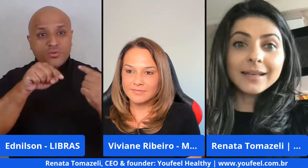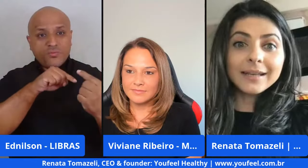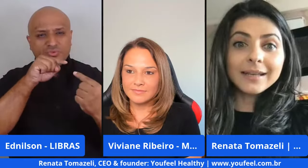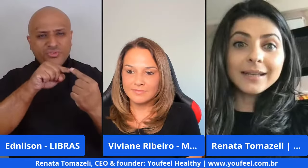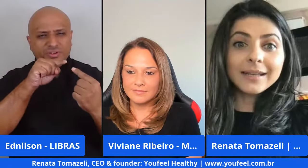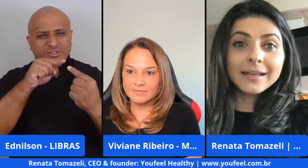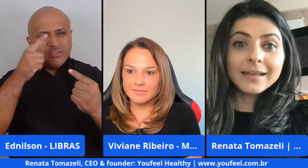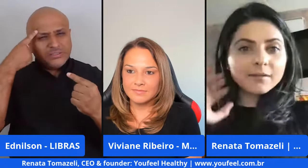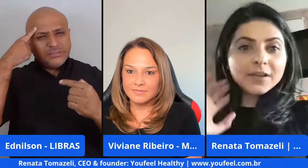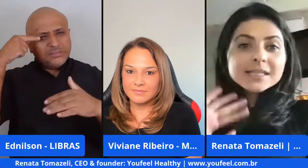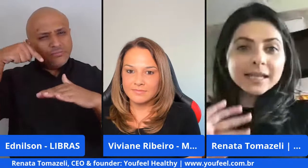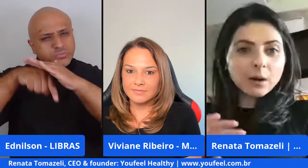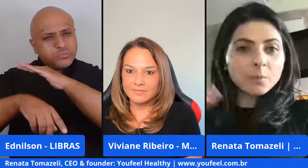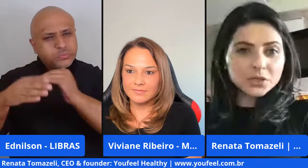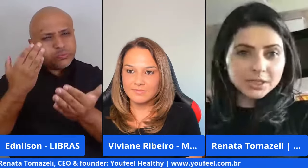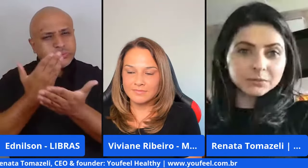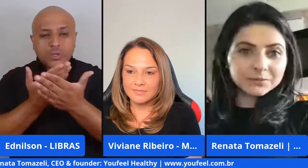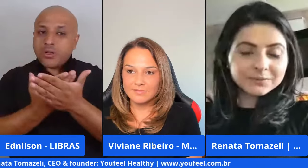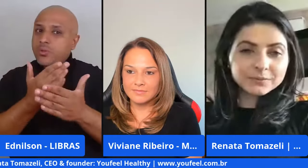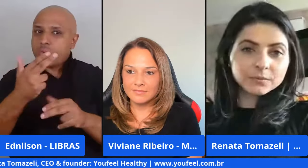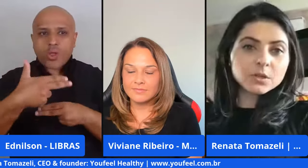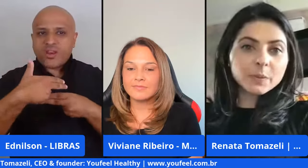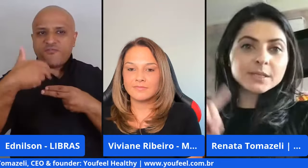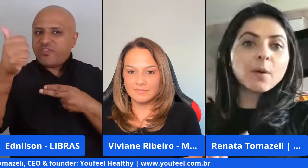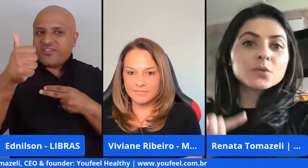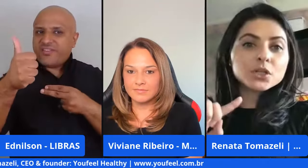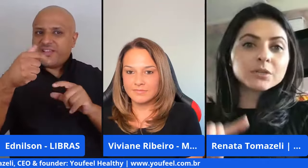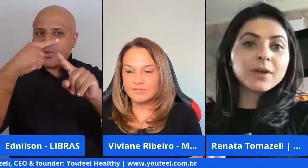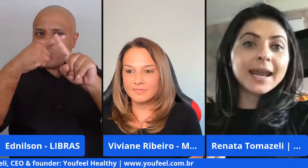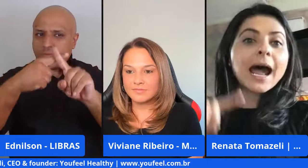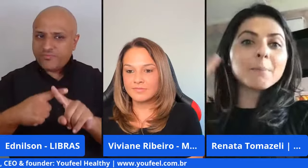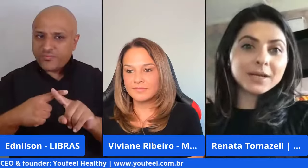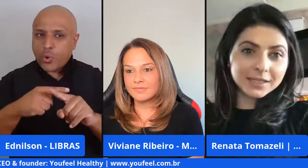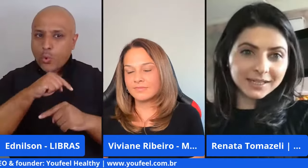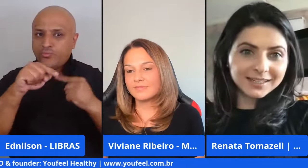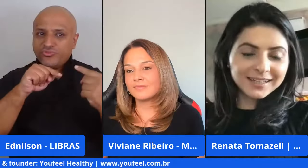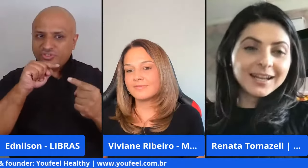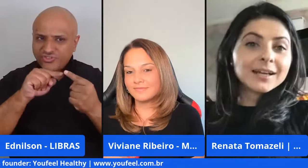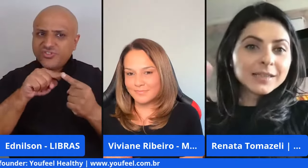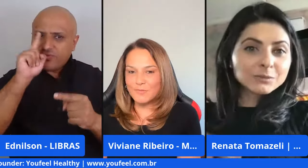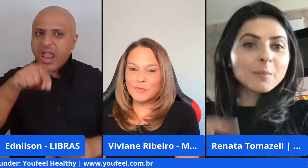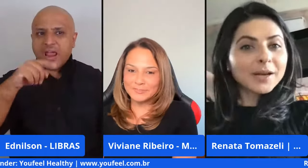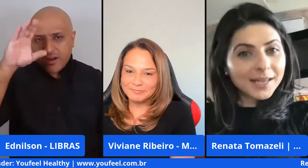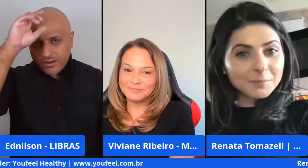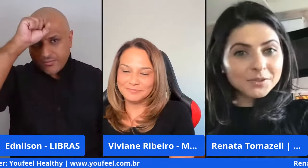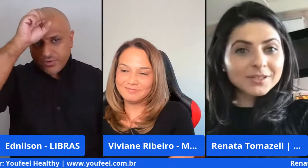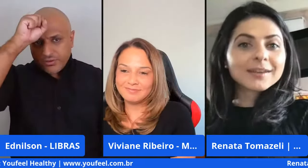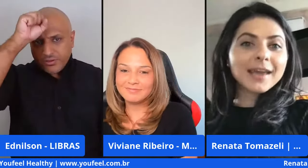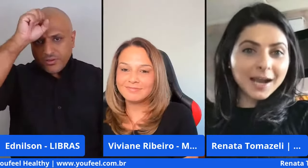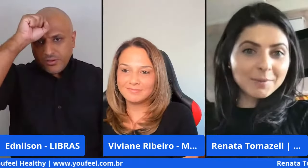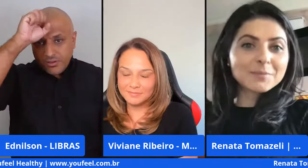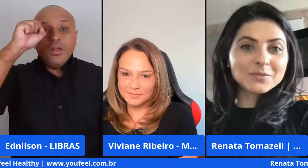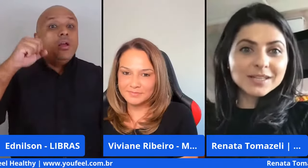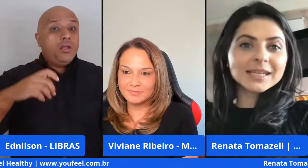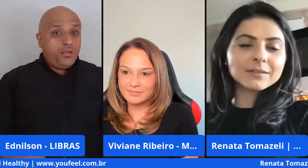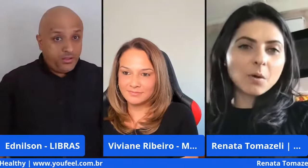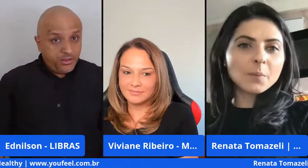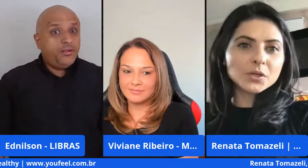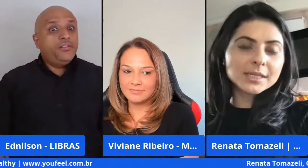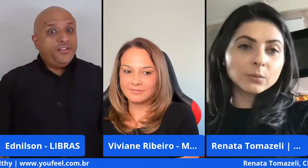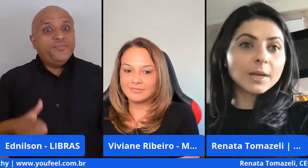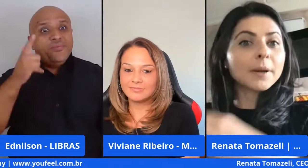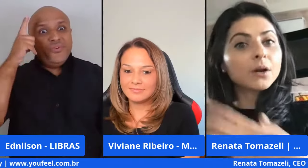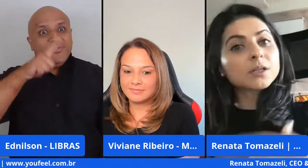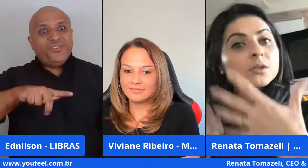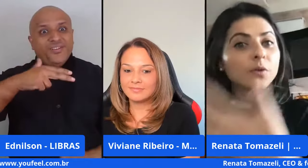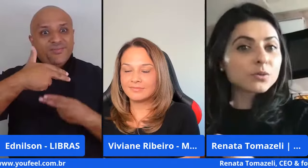imersão não era vencer a competição nosso principal objetivo era aprender tanto aprendemos que acabamos vencendo a